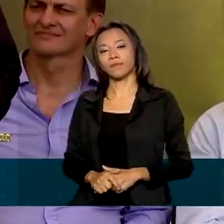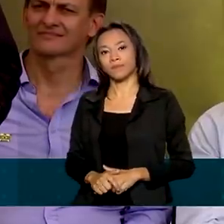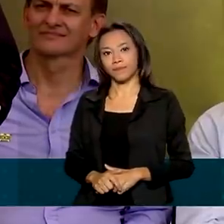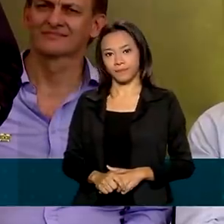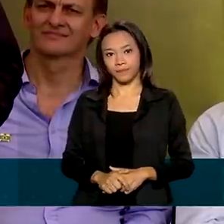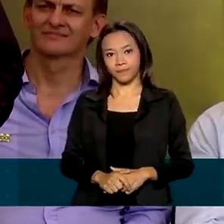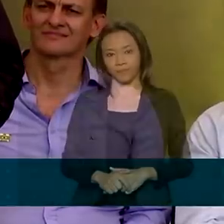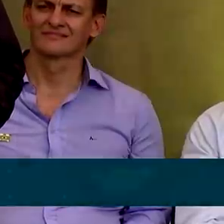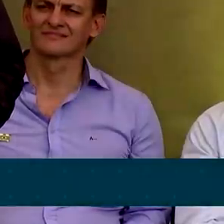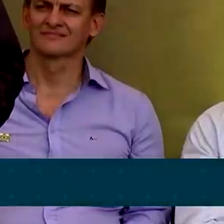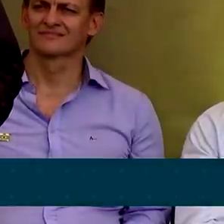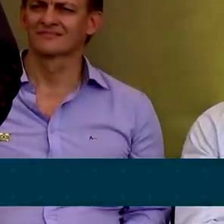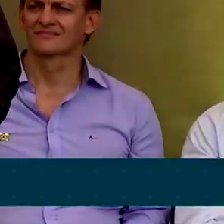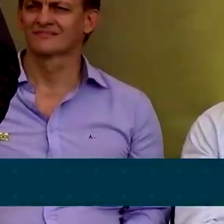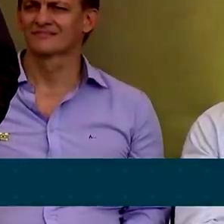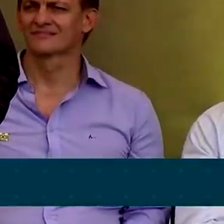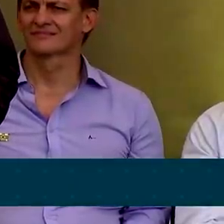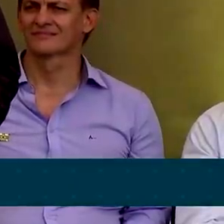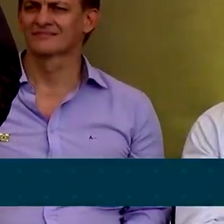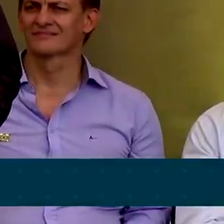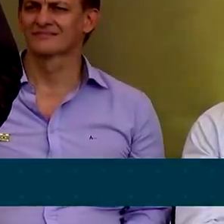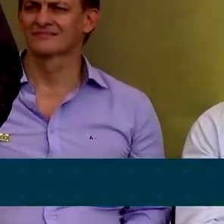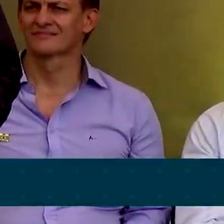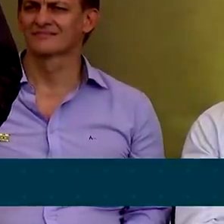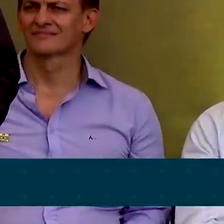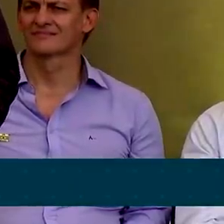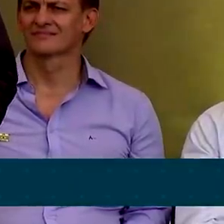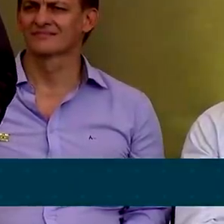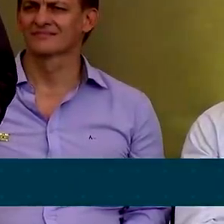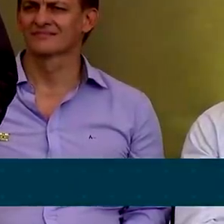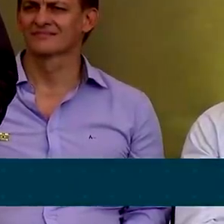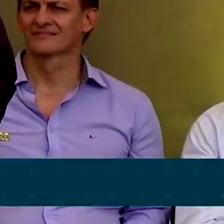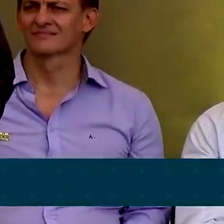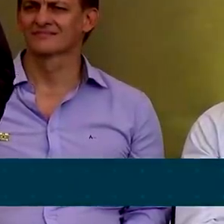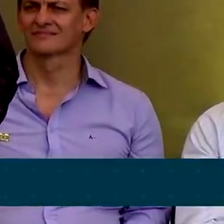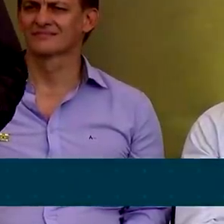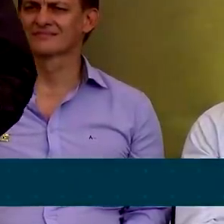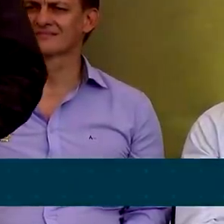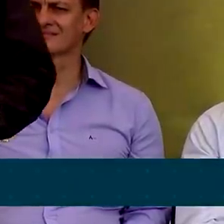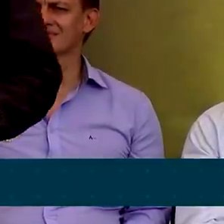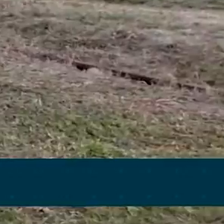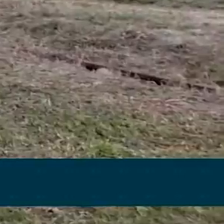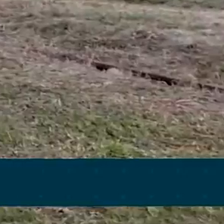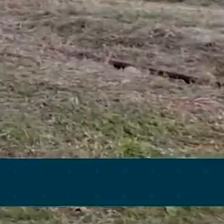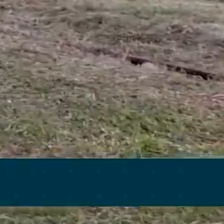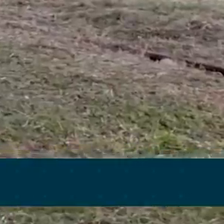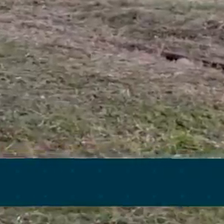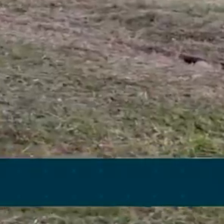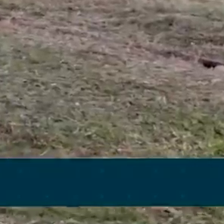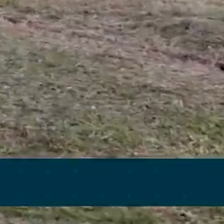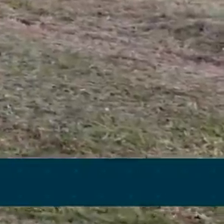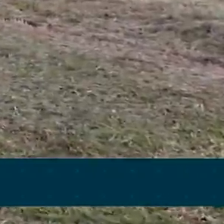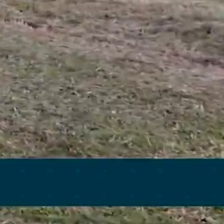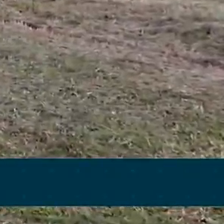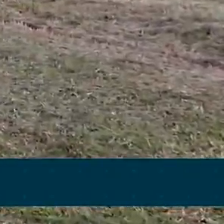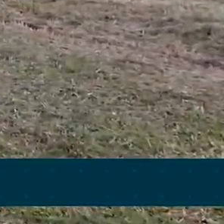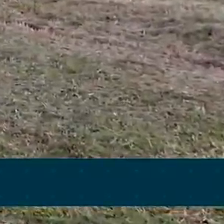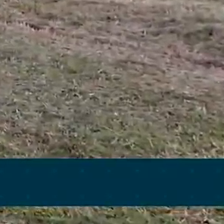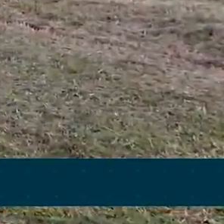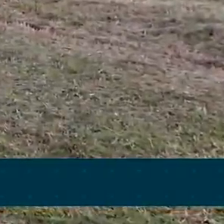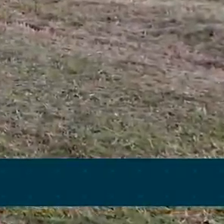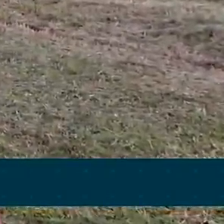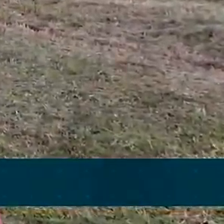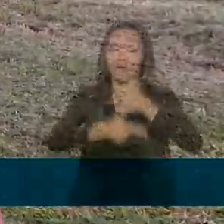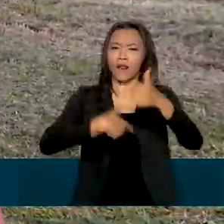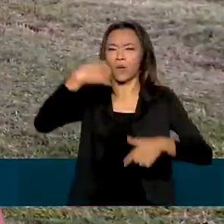carta de alforria. É a independência. É a liberdade dessa população. A Eliana, produtora de leite há